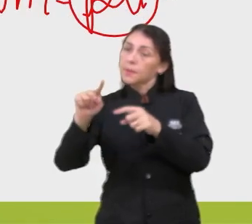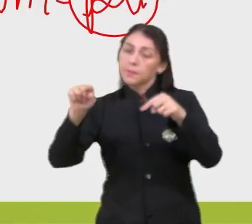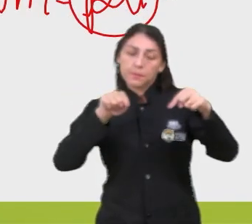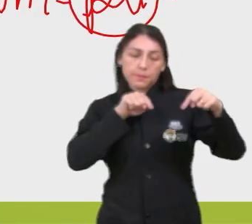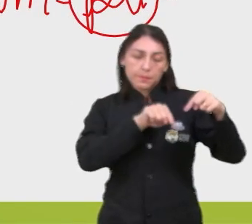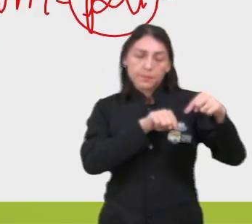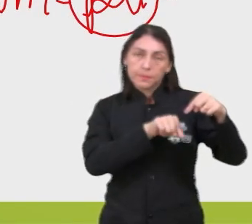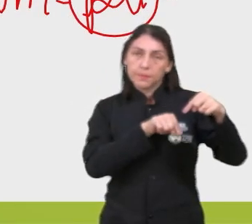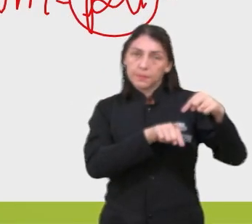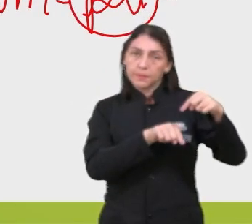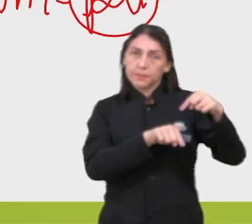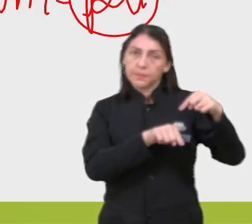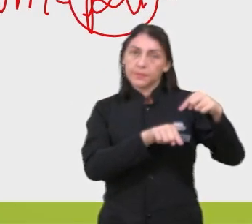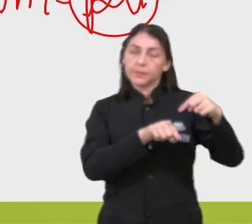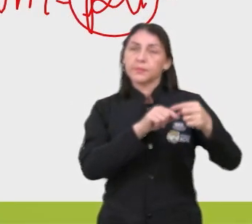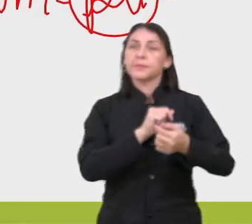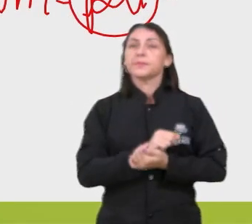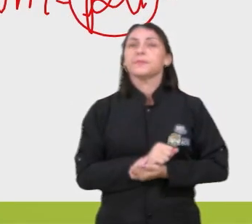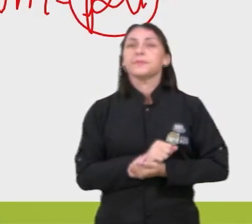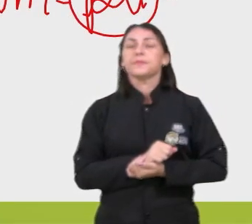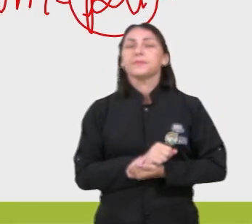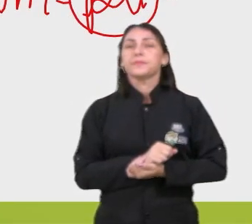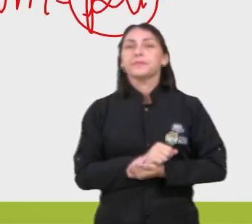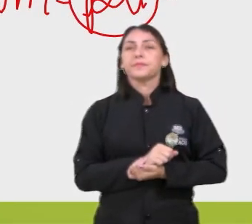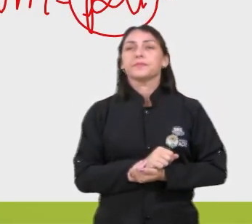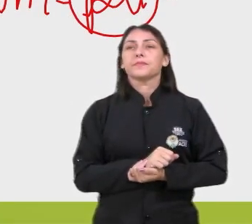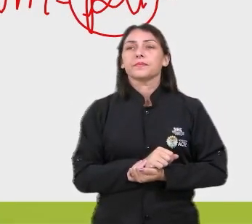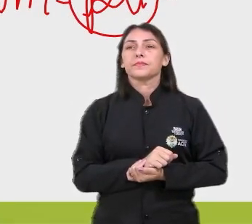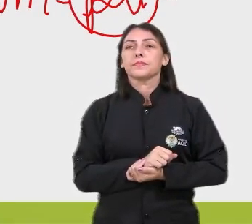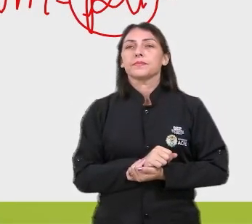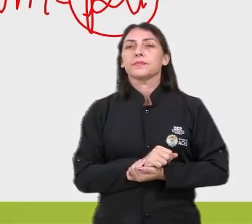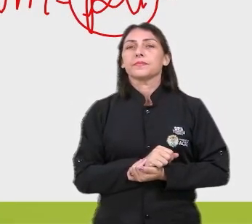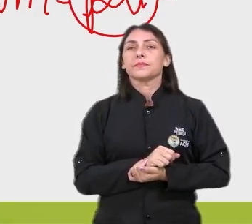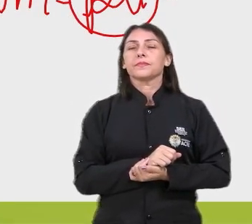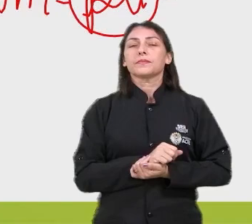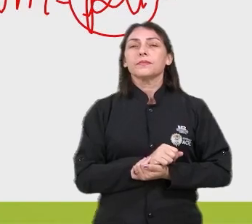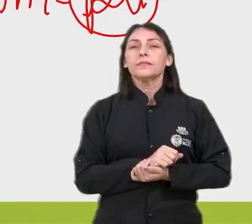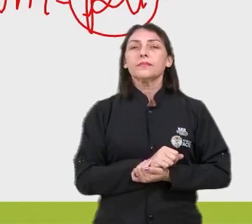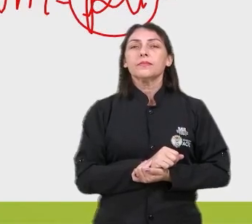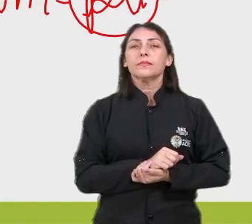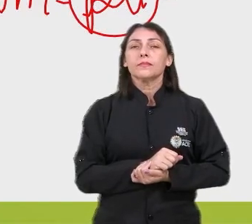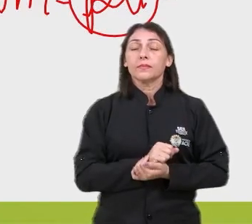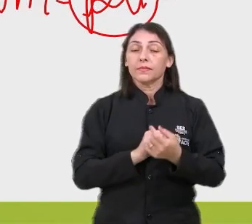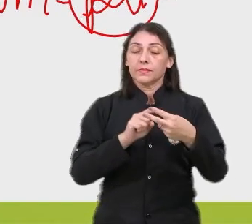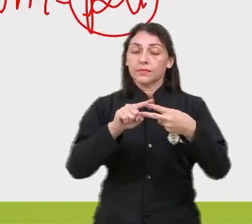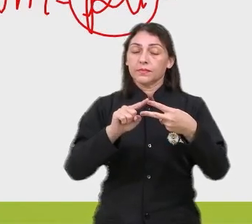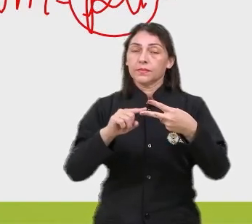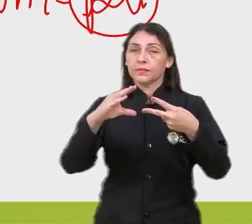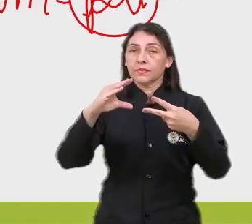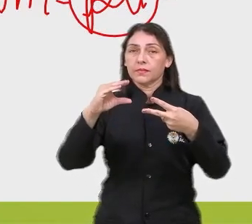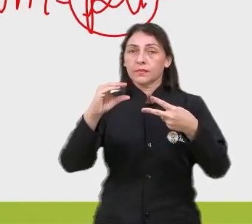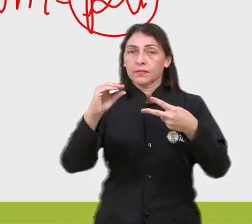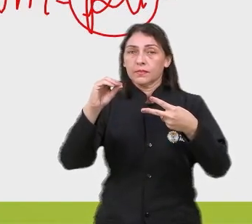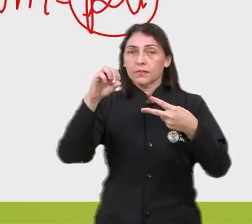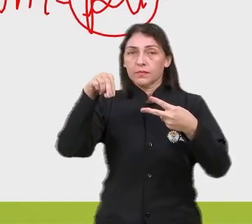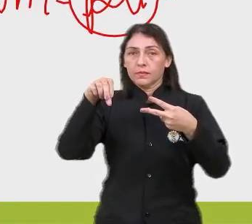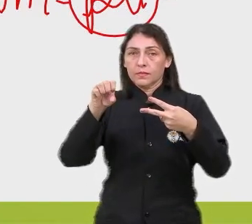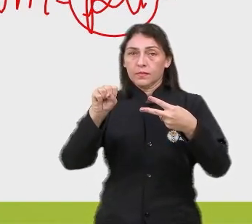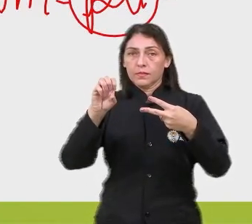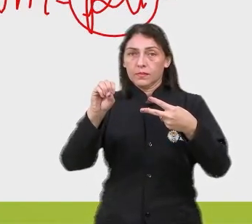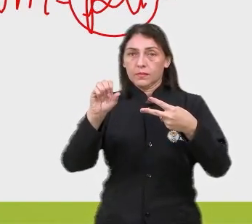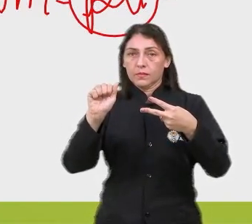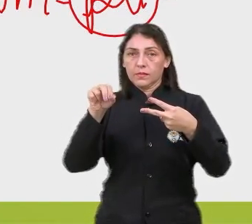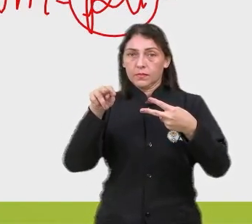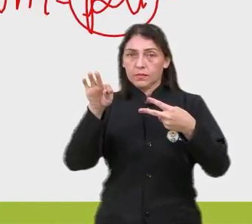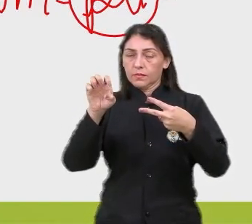seguinte, tá? Então, reforçando para vocês, duas consoantes não formam